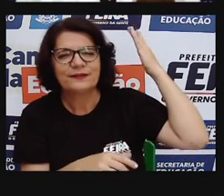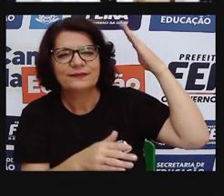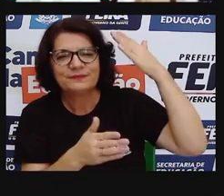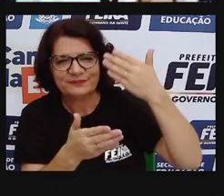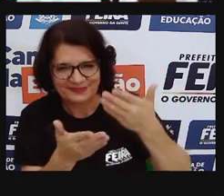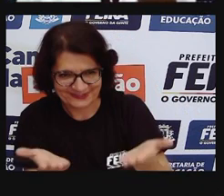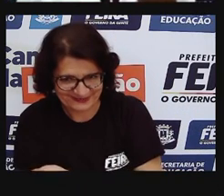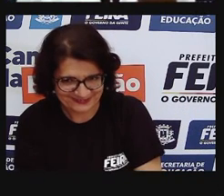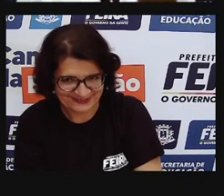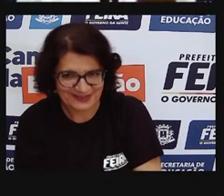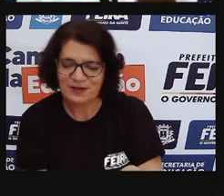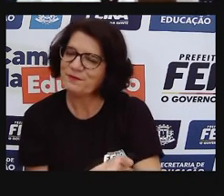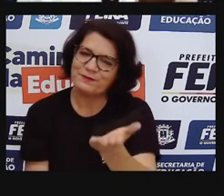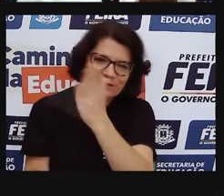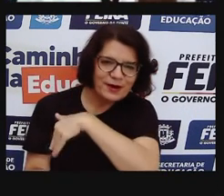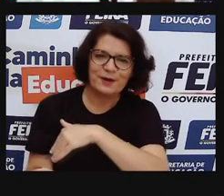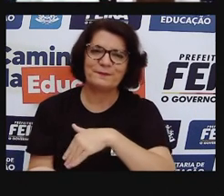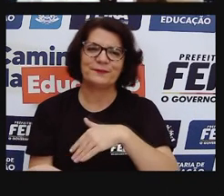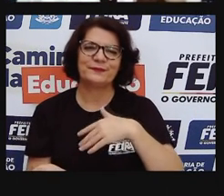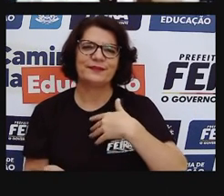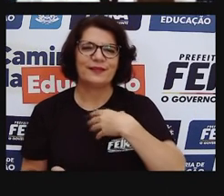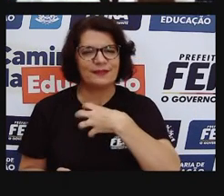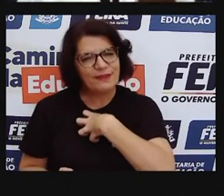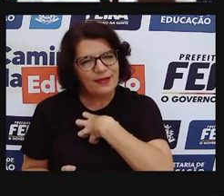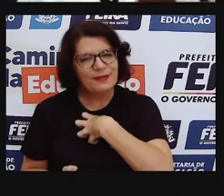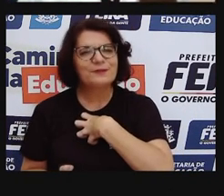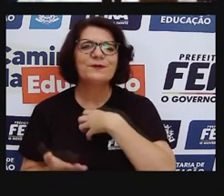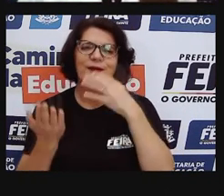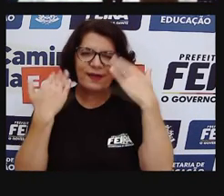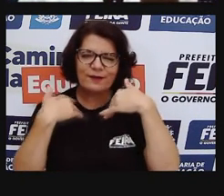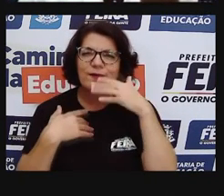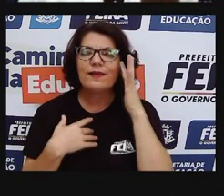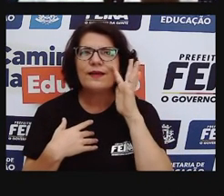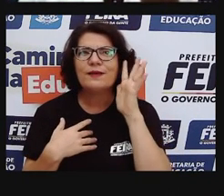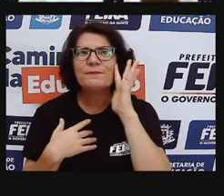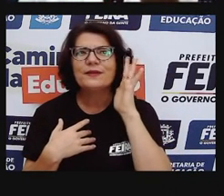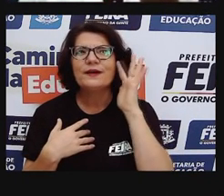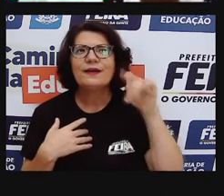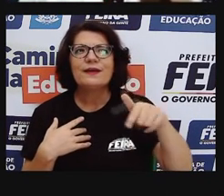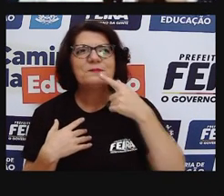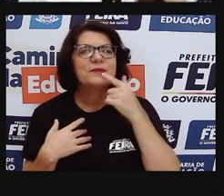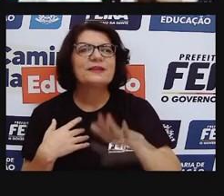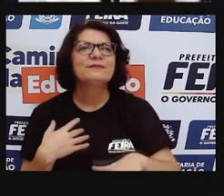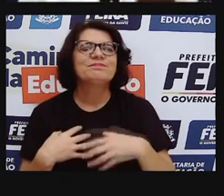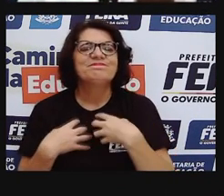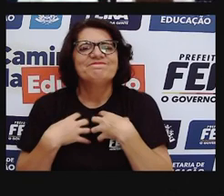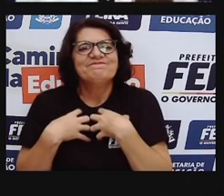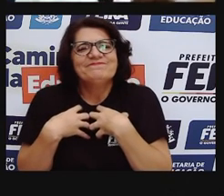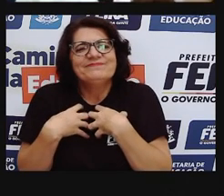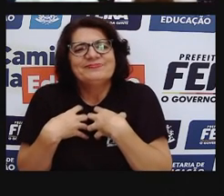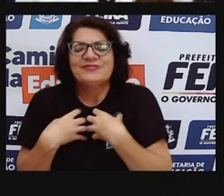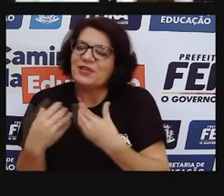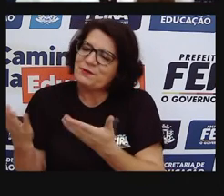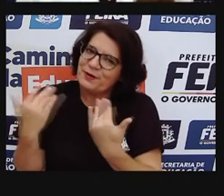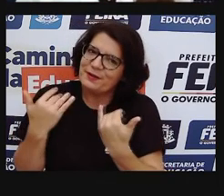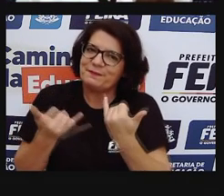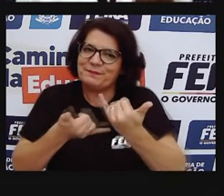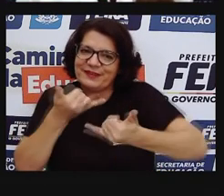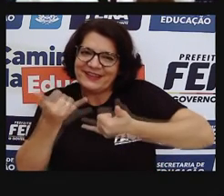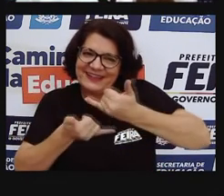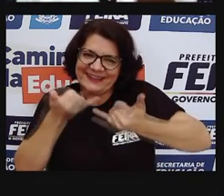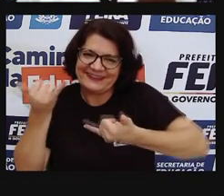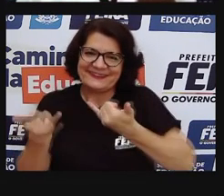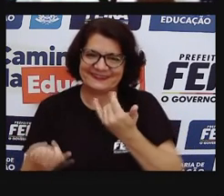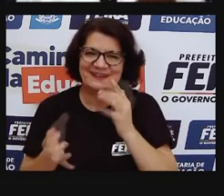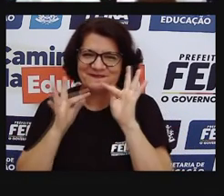Então, chame a criança que mora em você para brincar com as crianças que você ama. Na próxima semana,